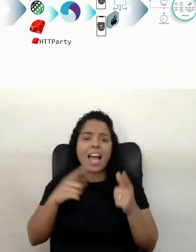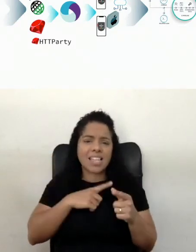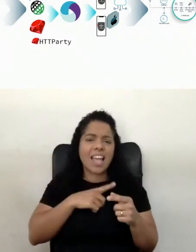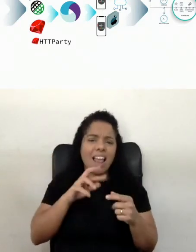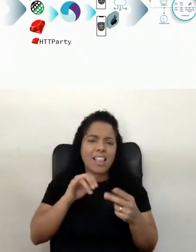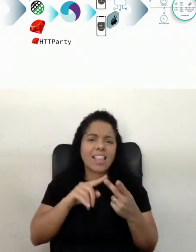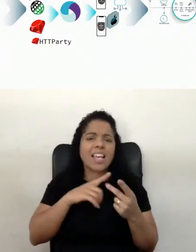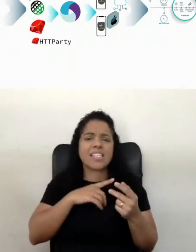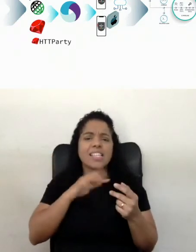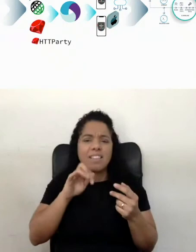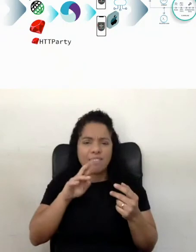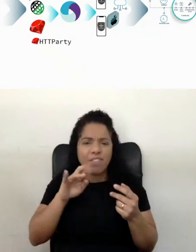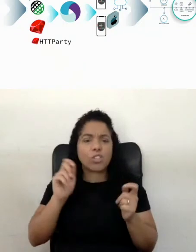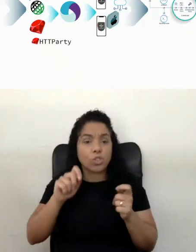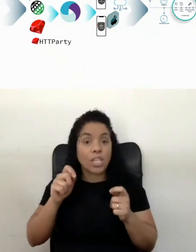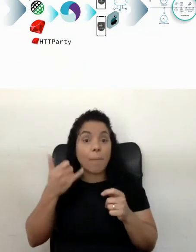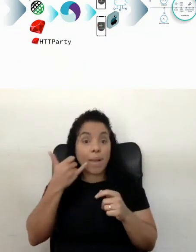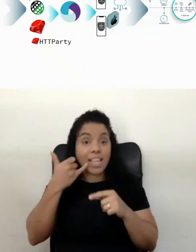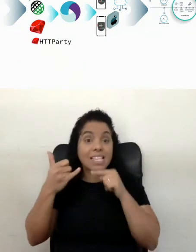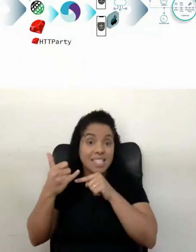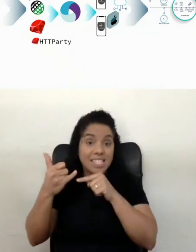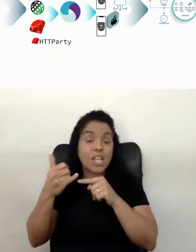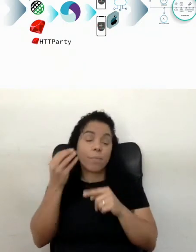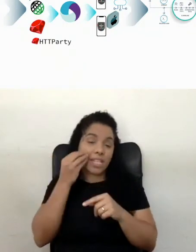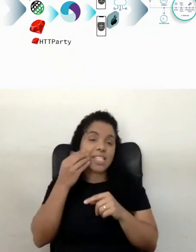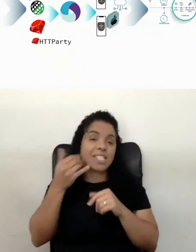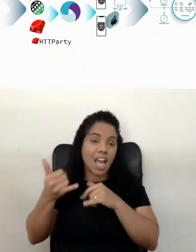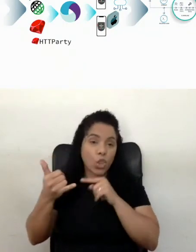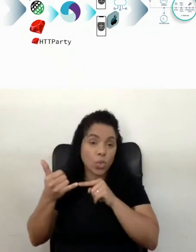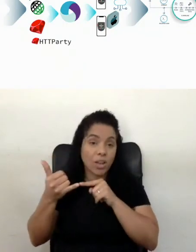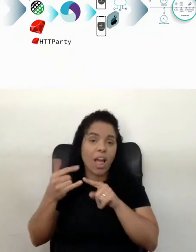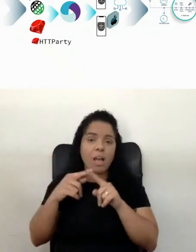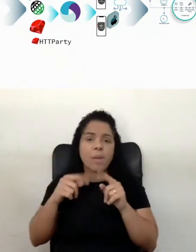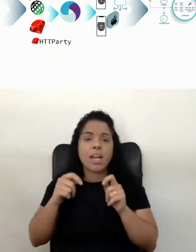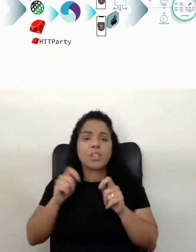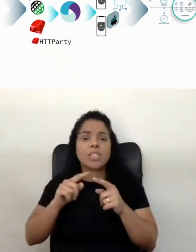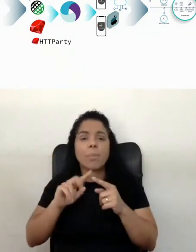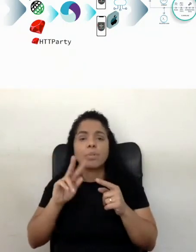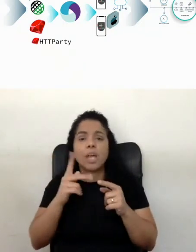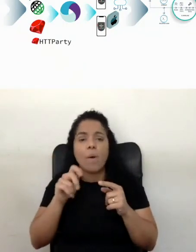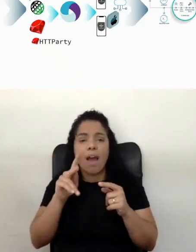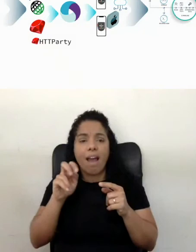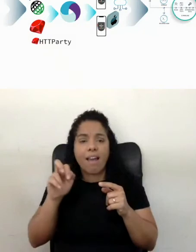tem features, que só tem como testar aqui, não tem como a gente usar o hack, mas, poxa,